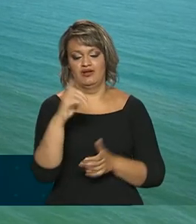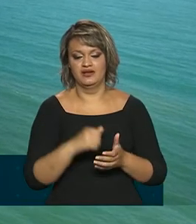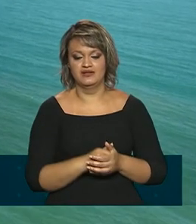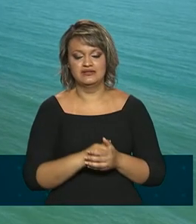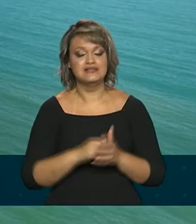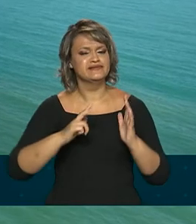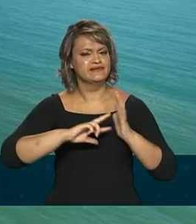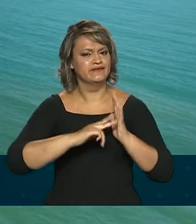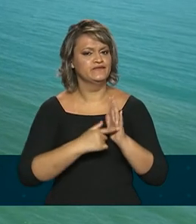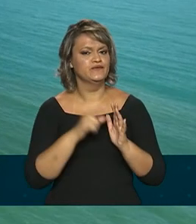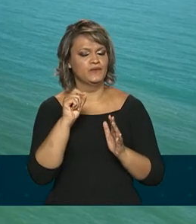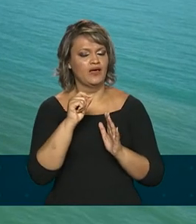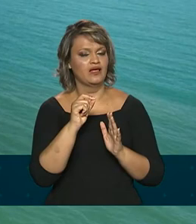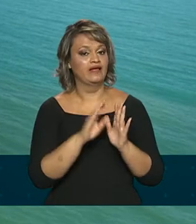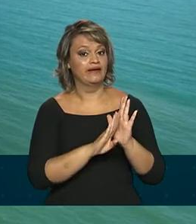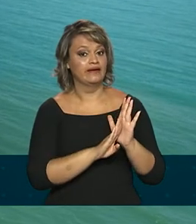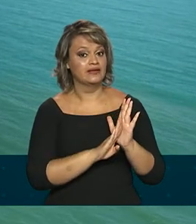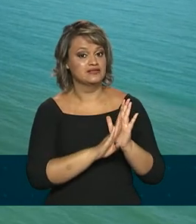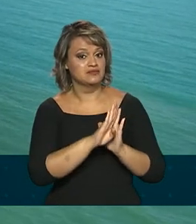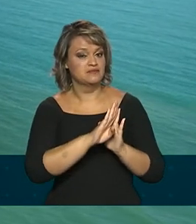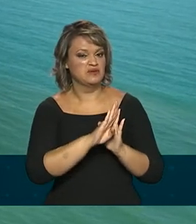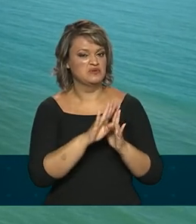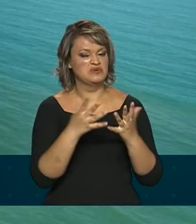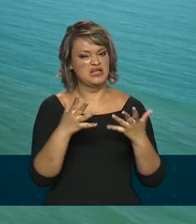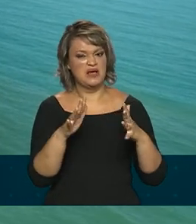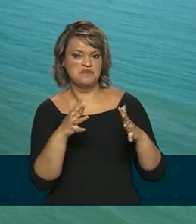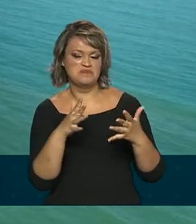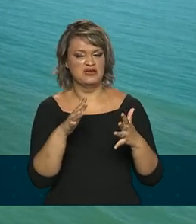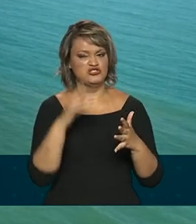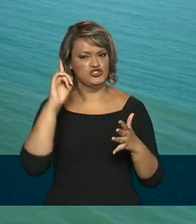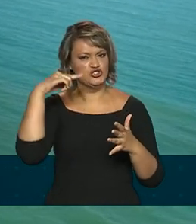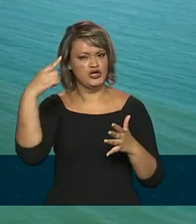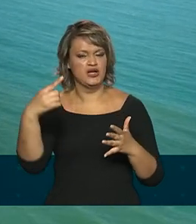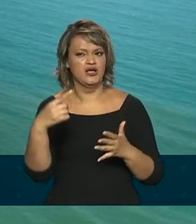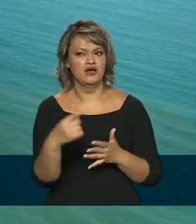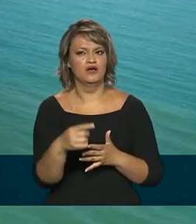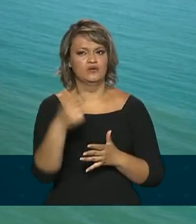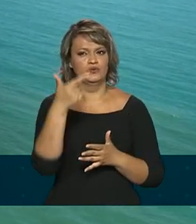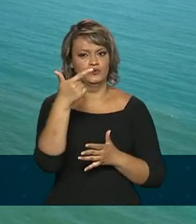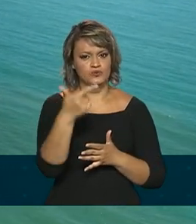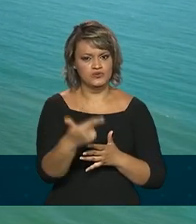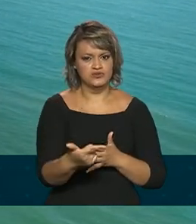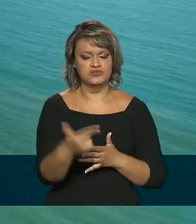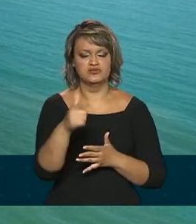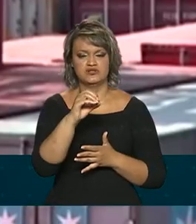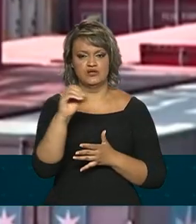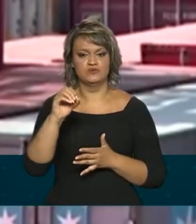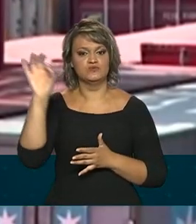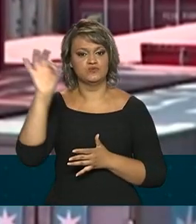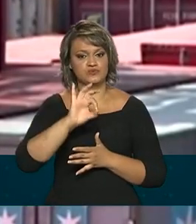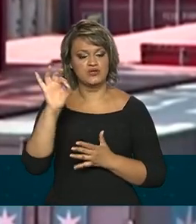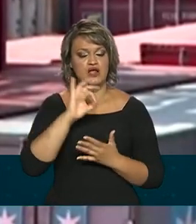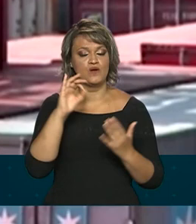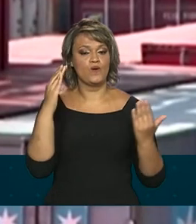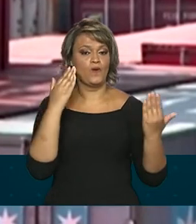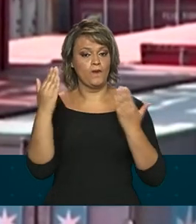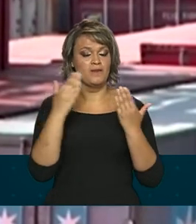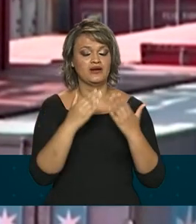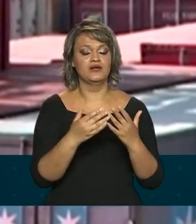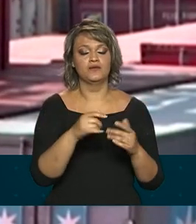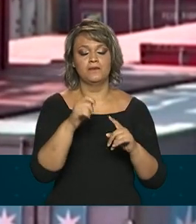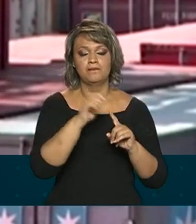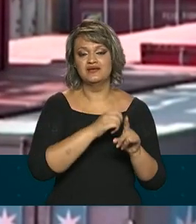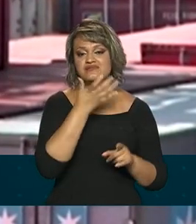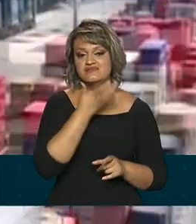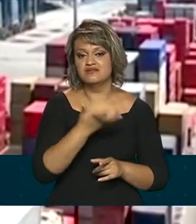que representa um crescimento, pela média diária, de quase 200% em relação a dezembro